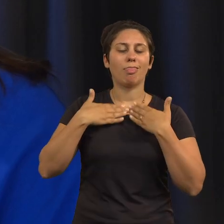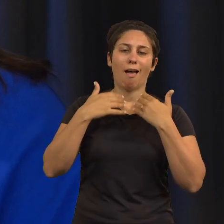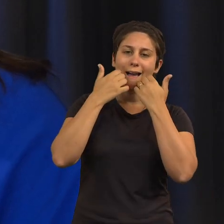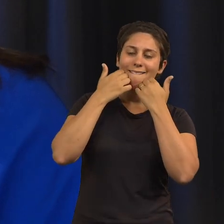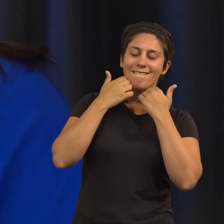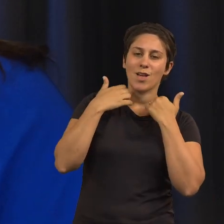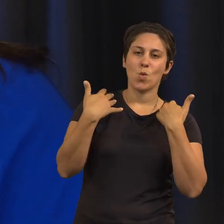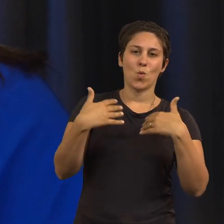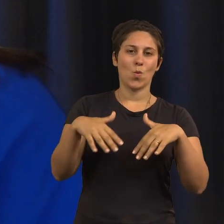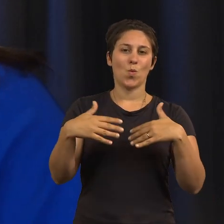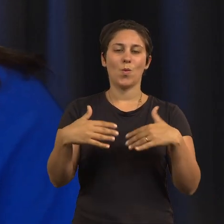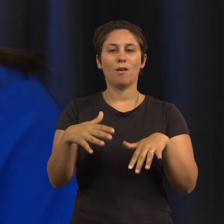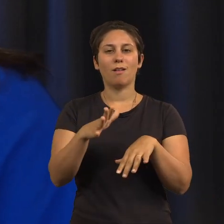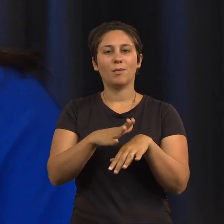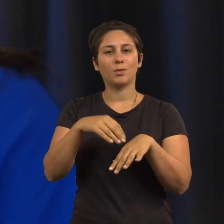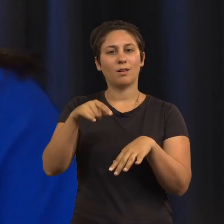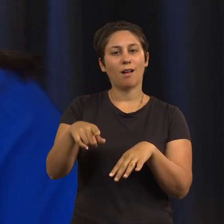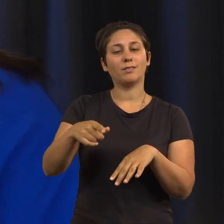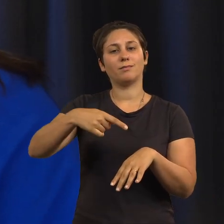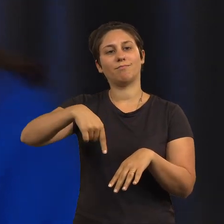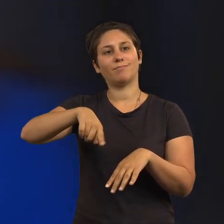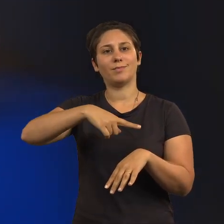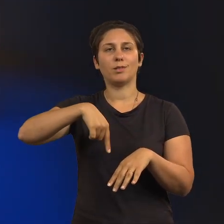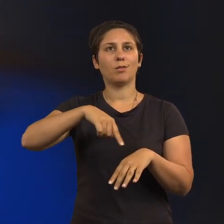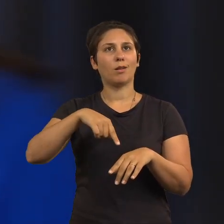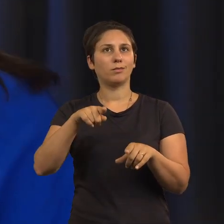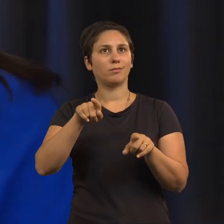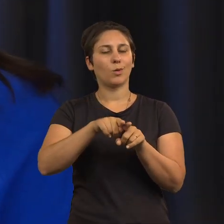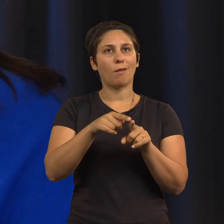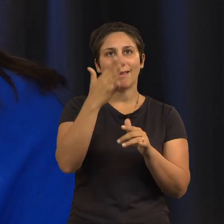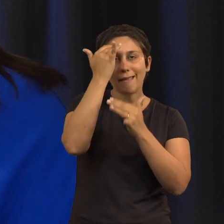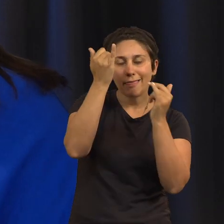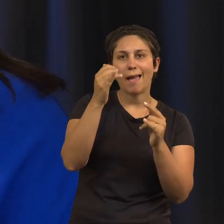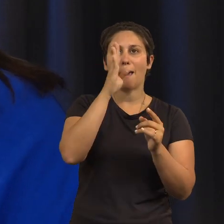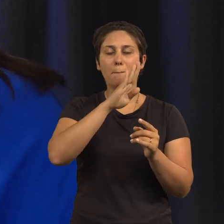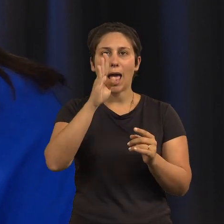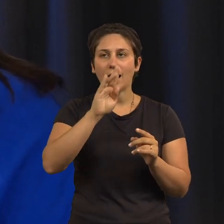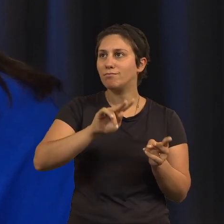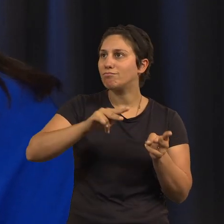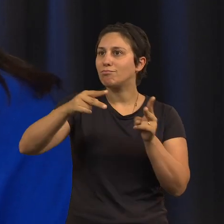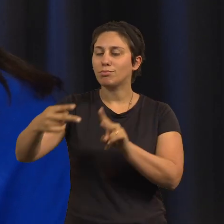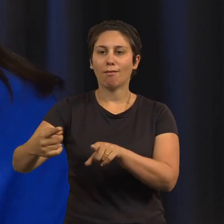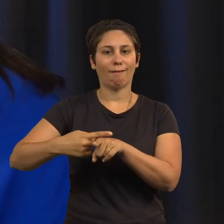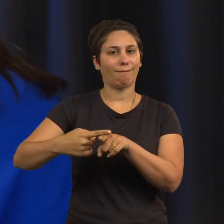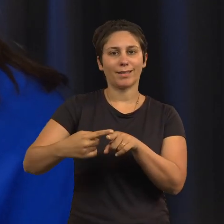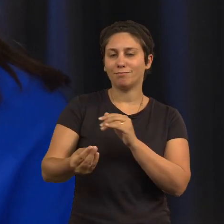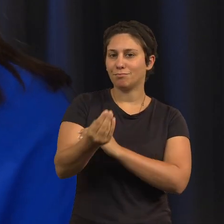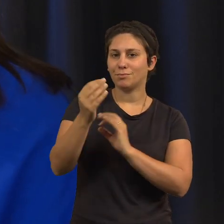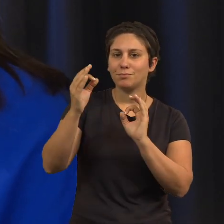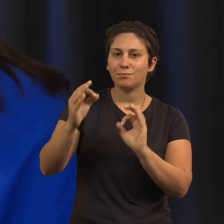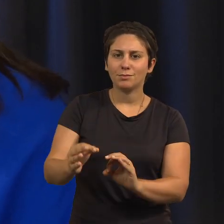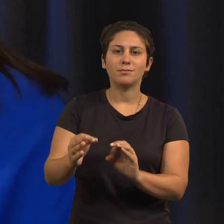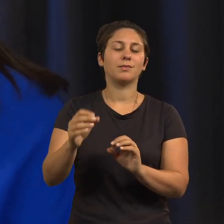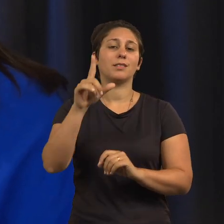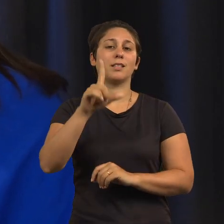e conduz-nos a práticas muito interessantes. Podermos ver a conjugação e articulação que existe entre